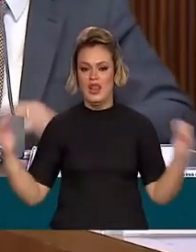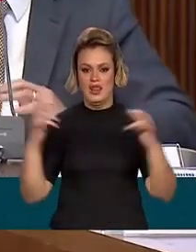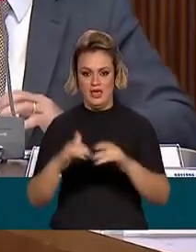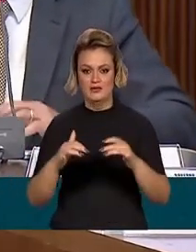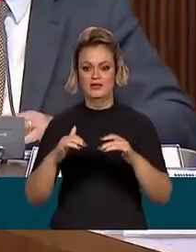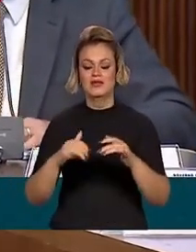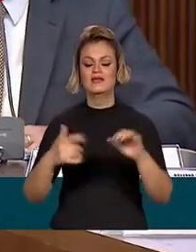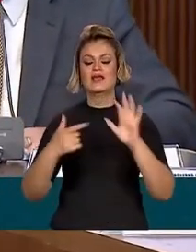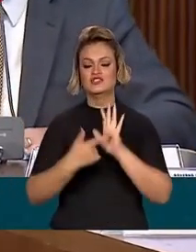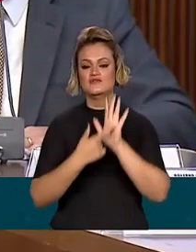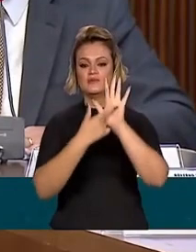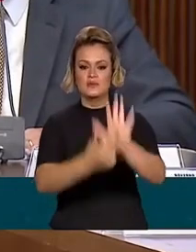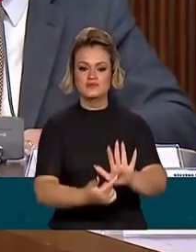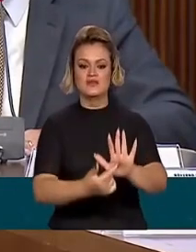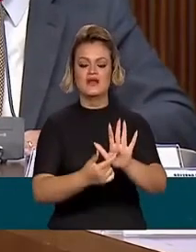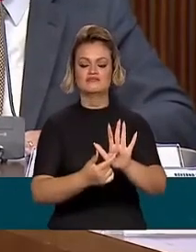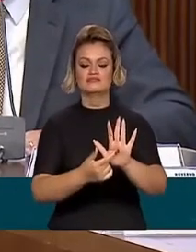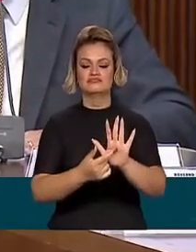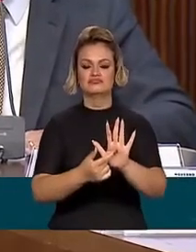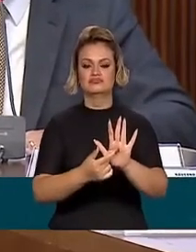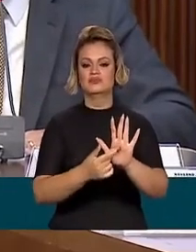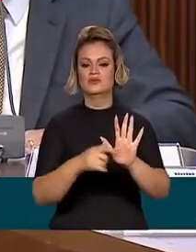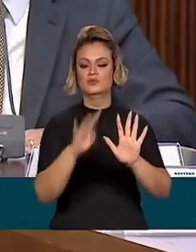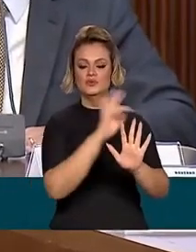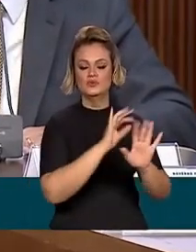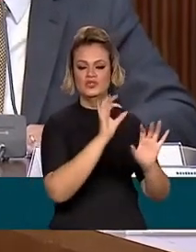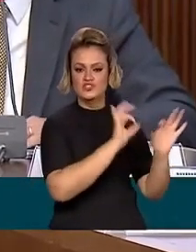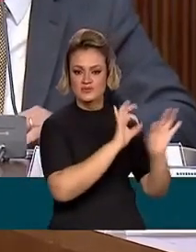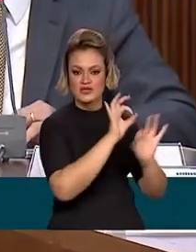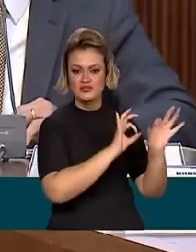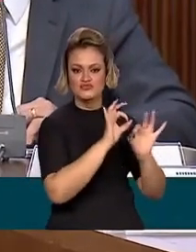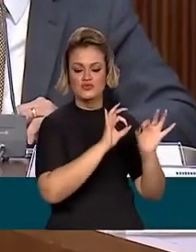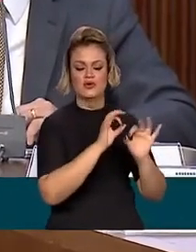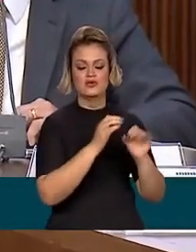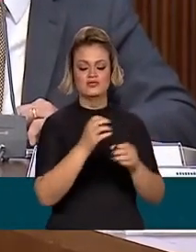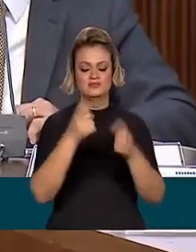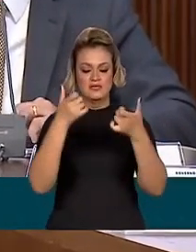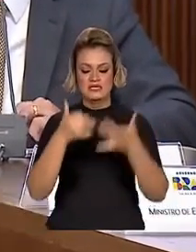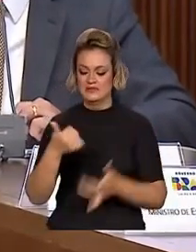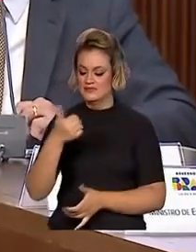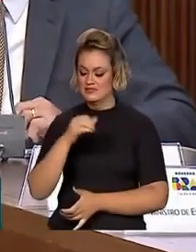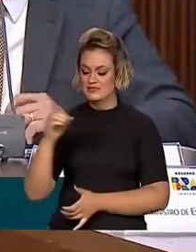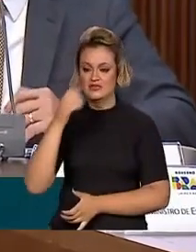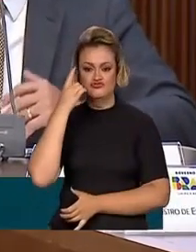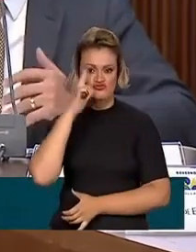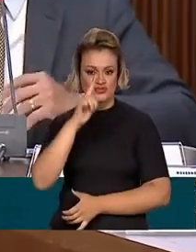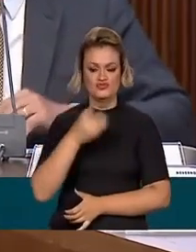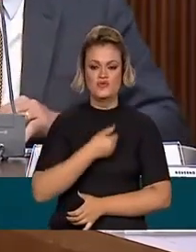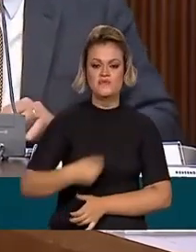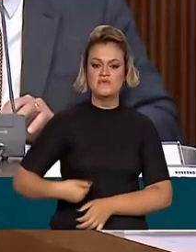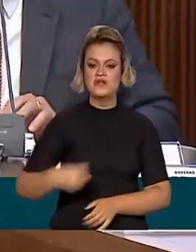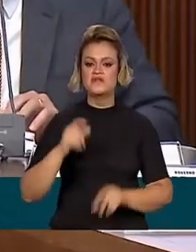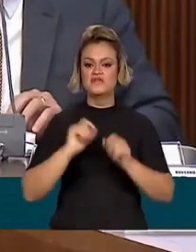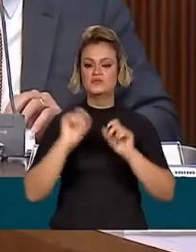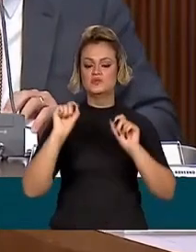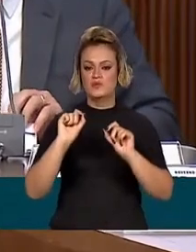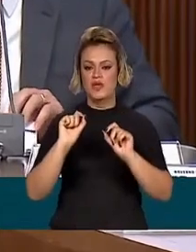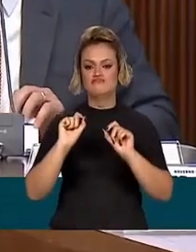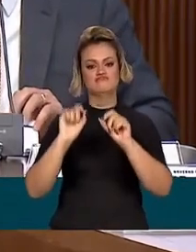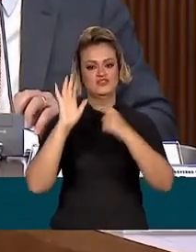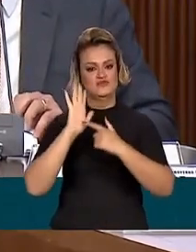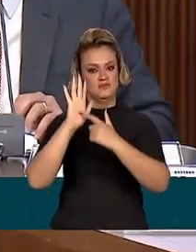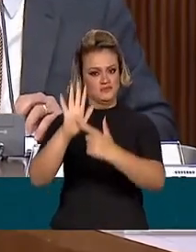sim para uma apresentação final dos 100 dias de governo, onde nós faremos, portanto,